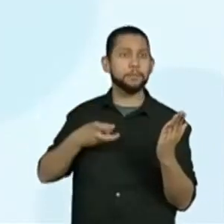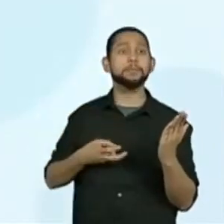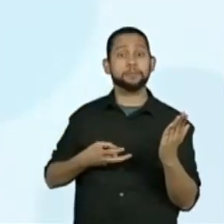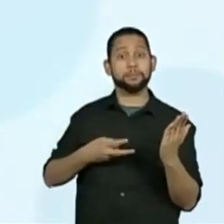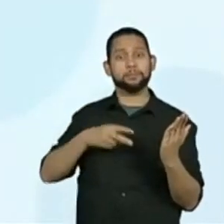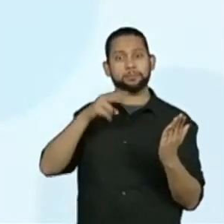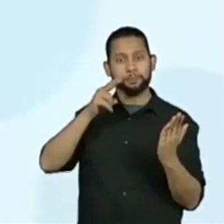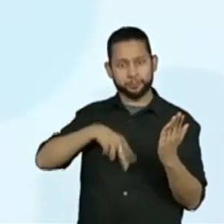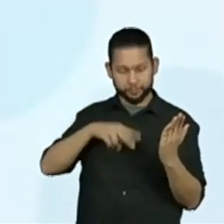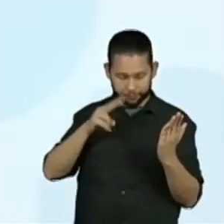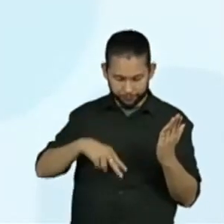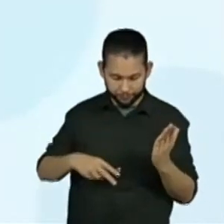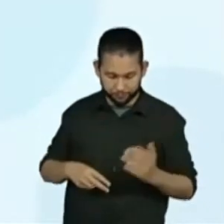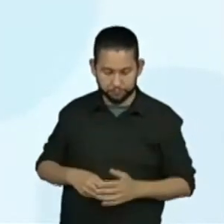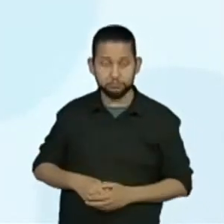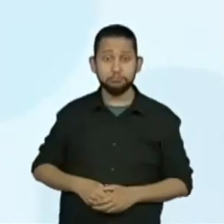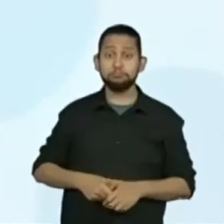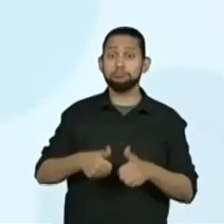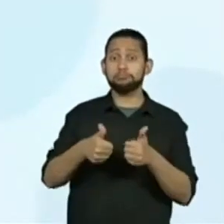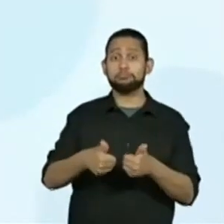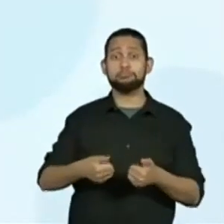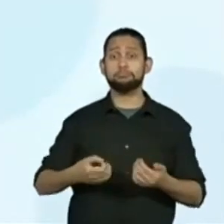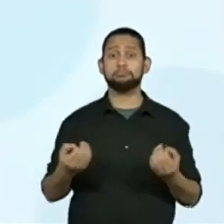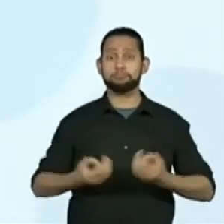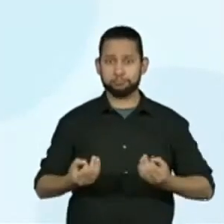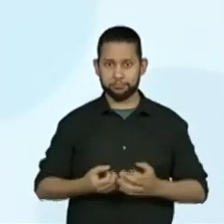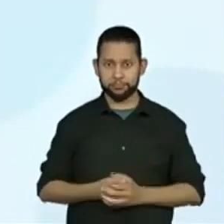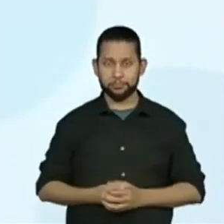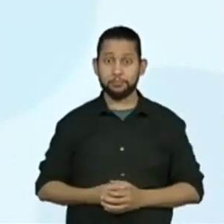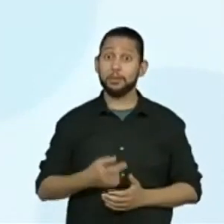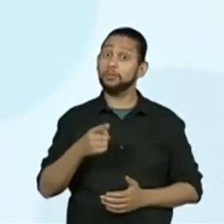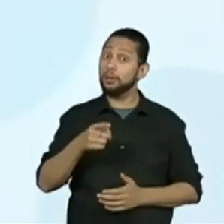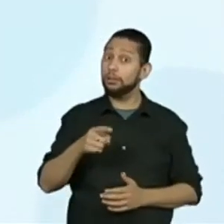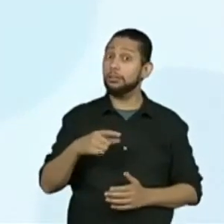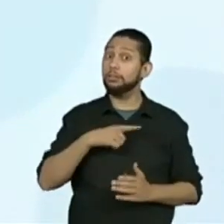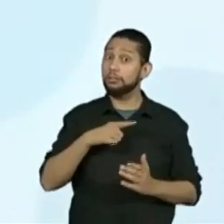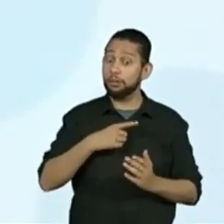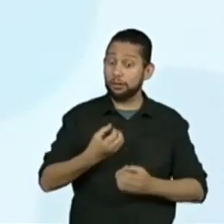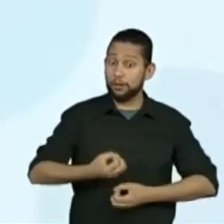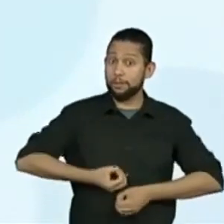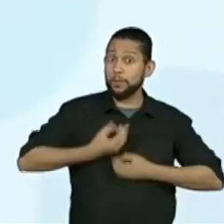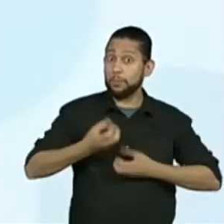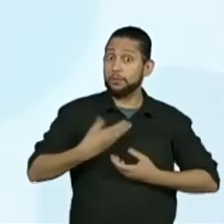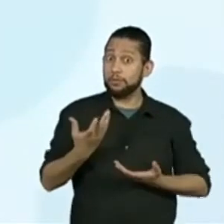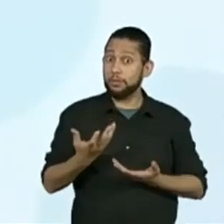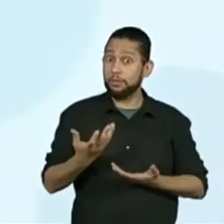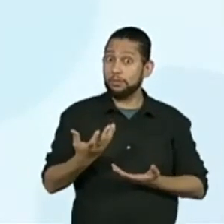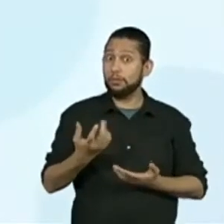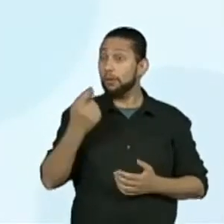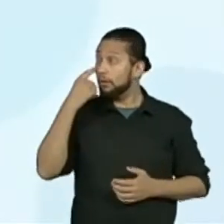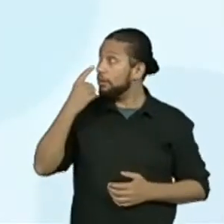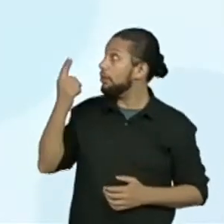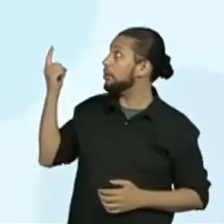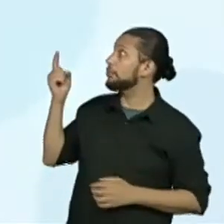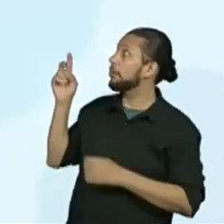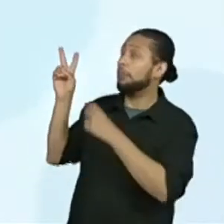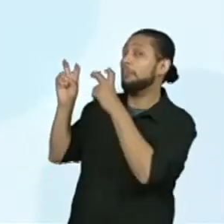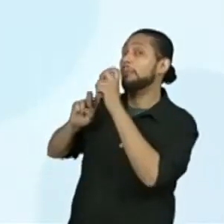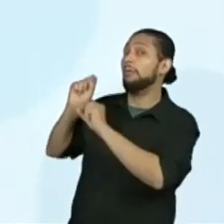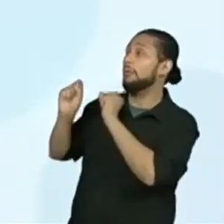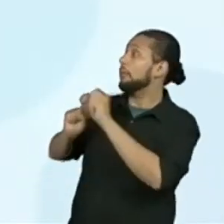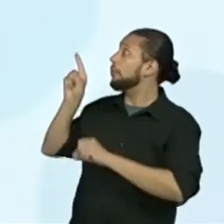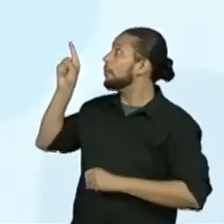Do leitor. Perfeito. O que mais que a gente pode colocar de informações que a gente tira daqui? Que